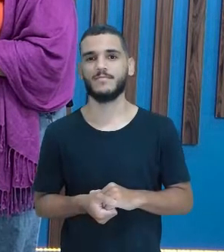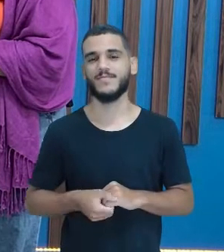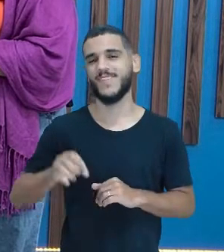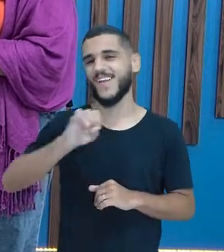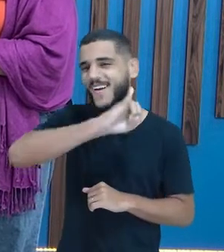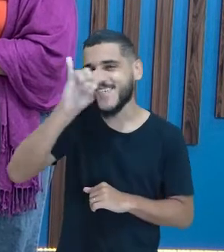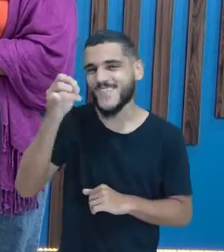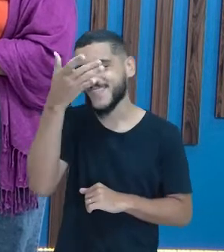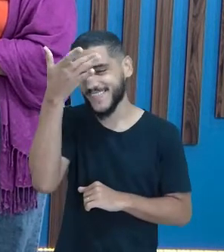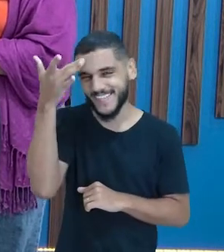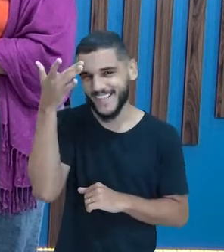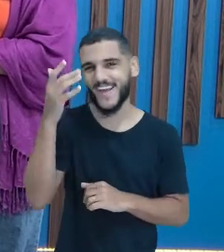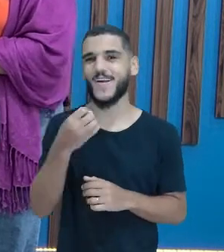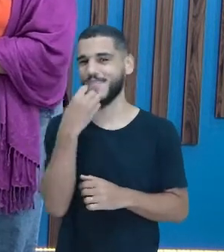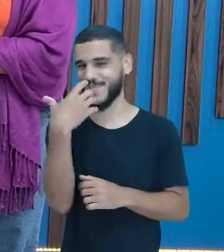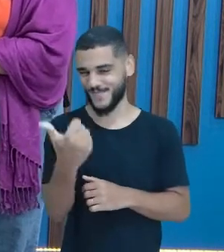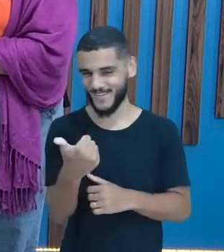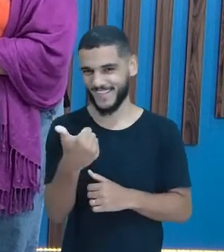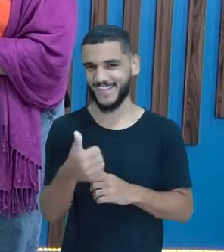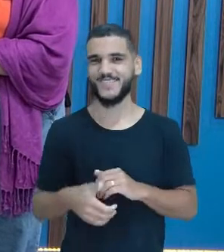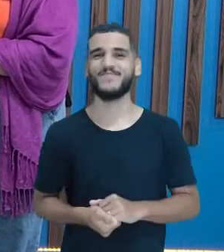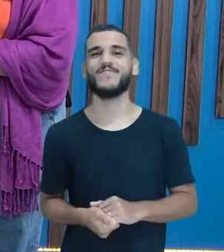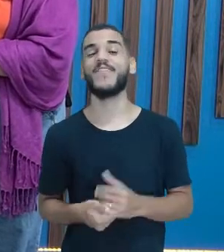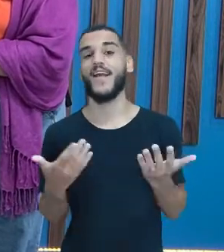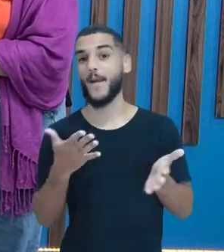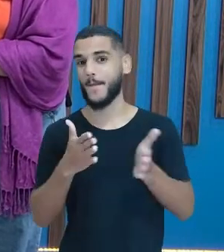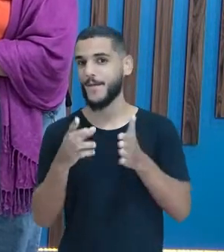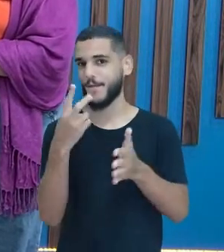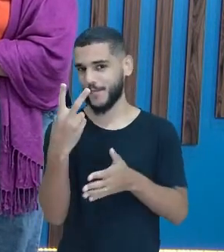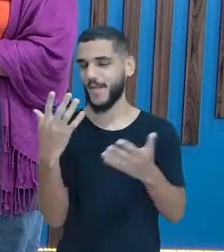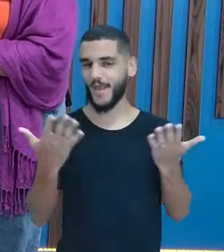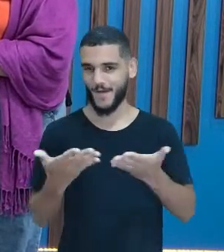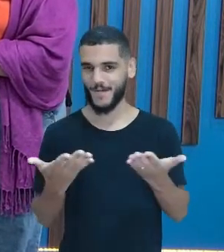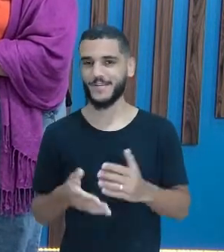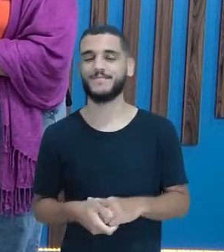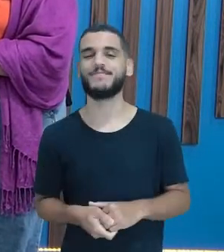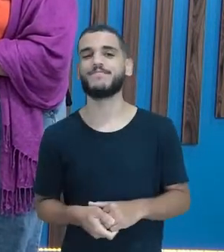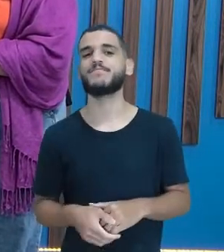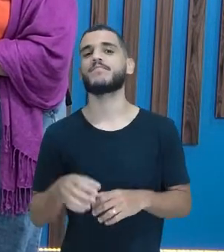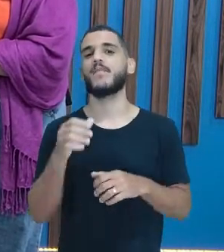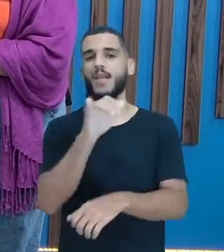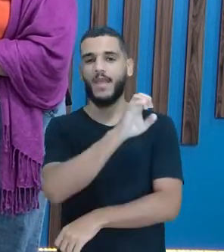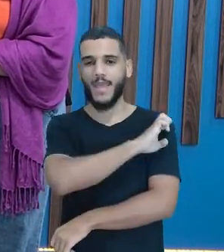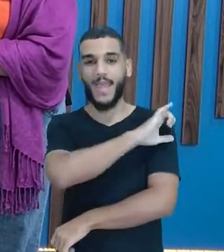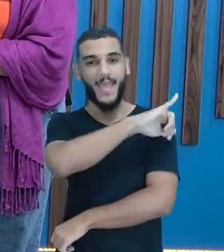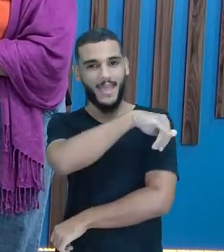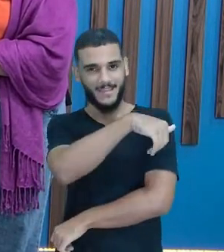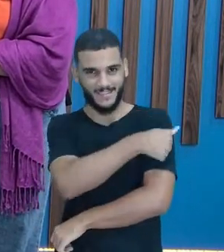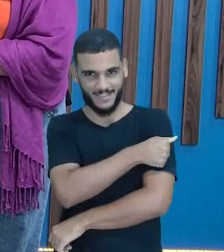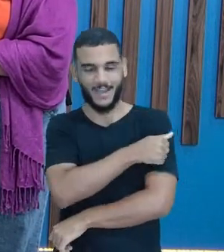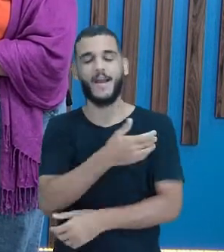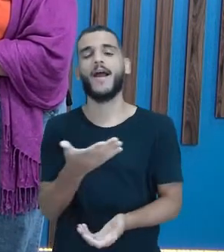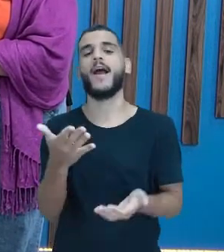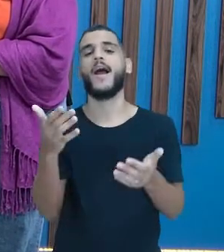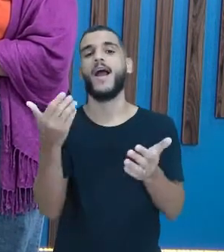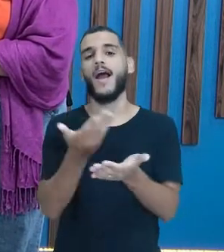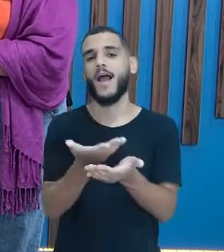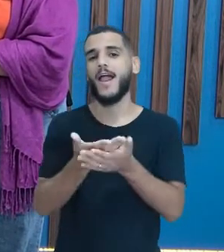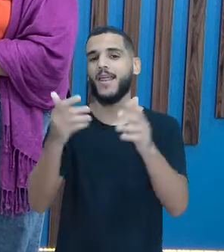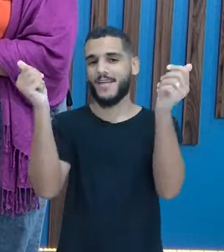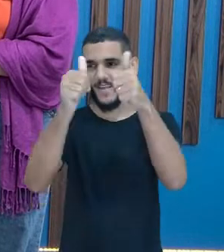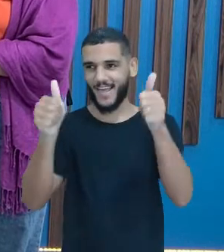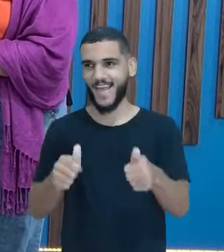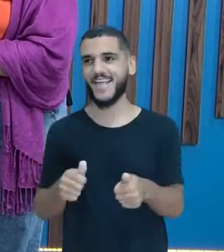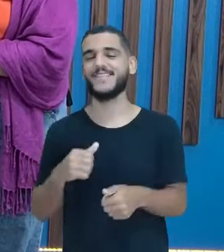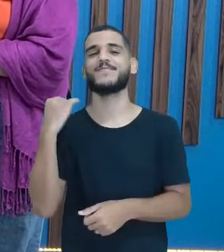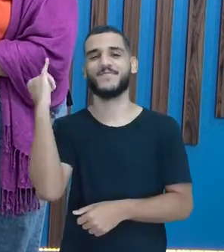Oi pessoal, tudo bom? Módulo 2 agora. Educação de jovens e adultos, aula de arte. Eu sou a professora